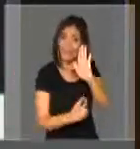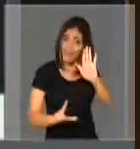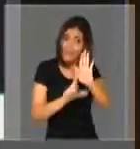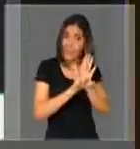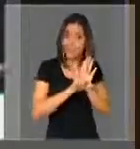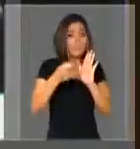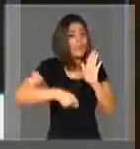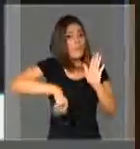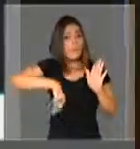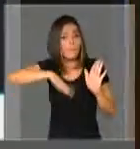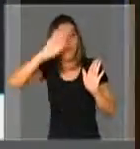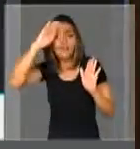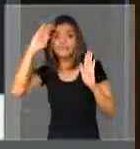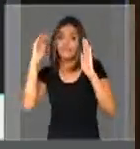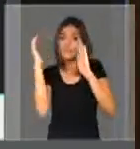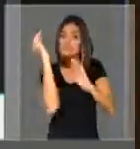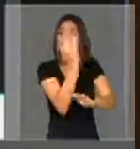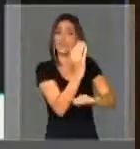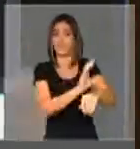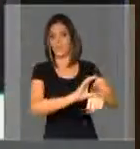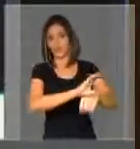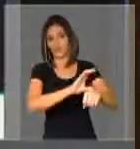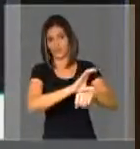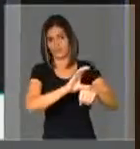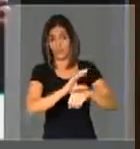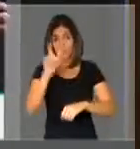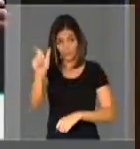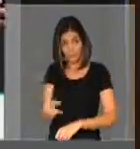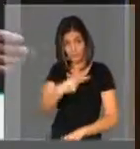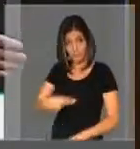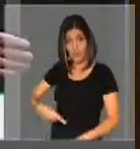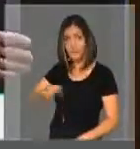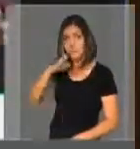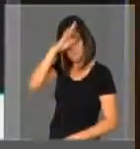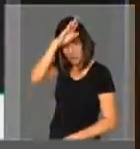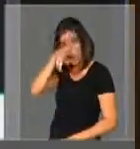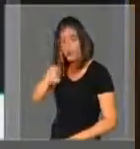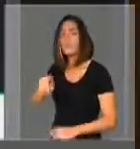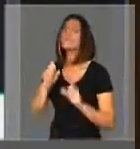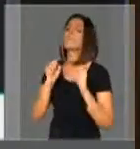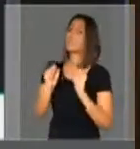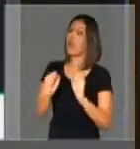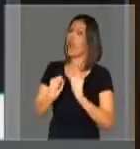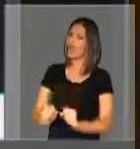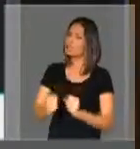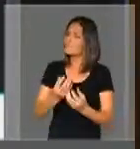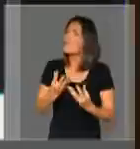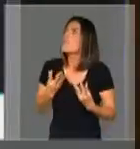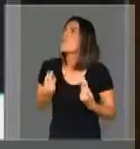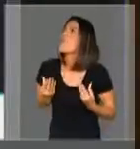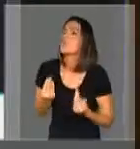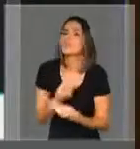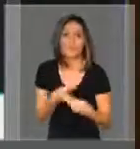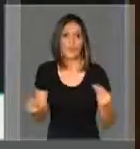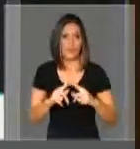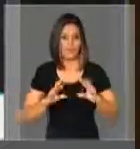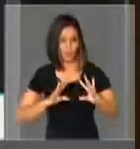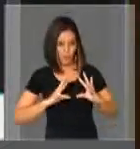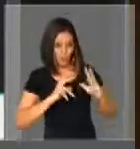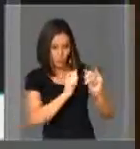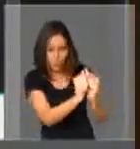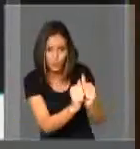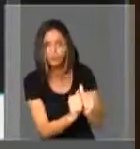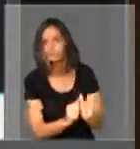é preciso um pouco mais de respeito à Constituição. O presidente pode muito, mas não pode tudo. E